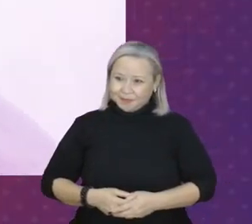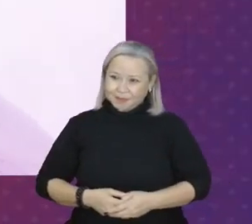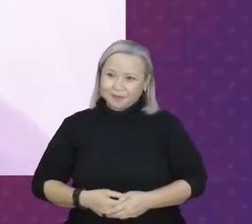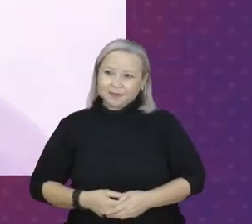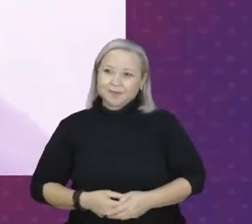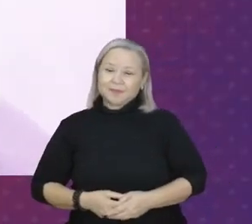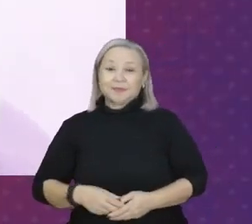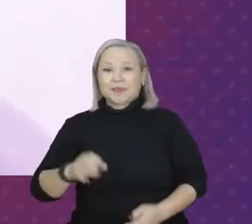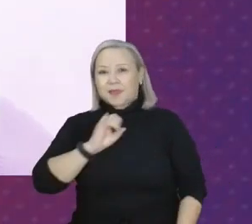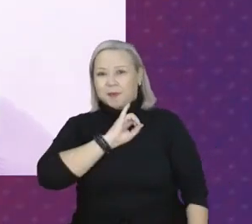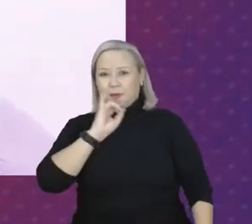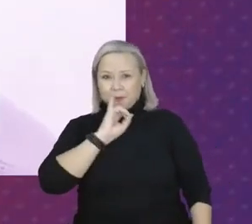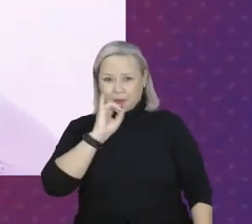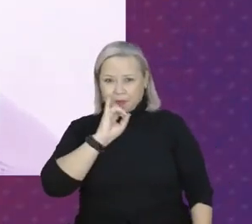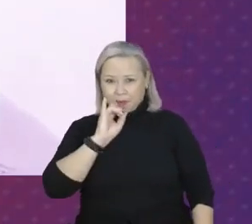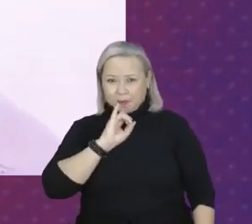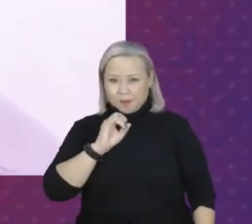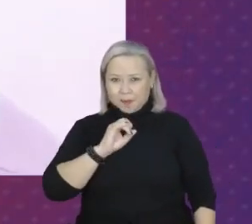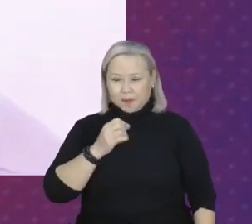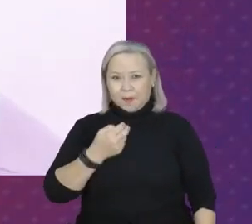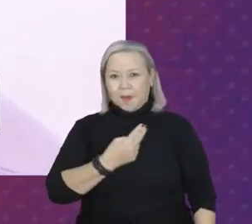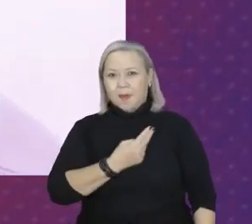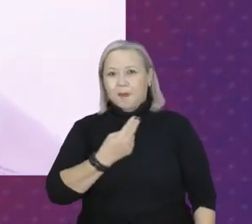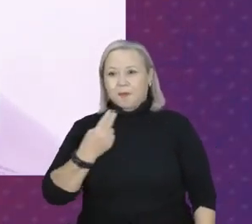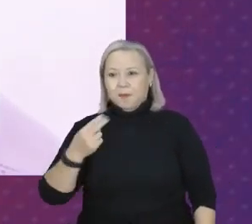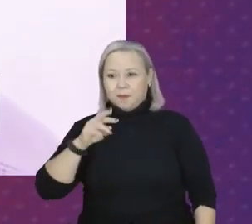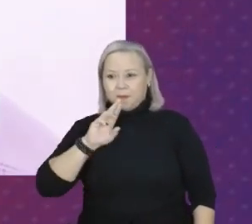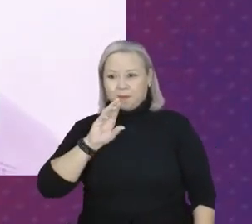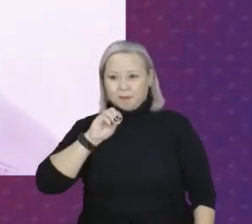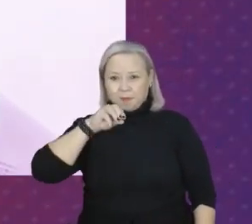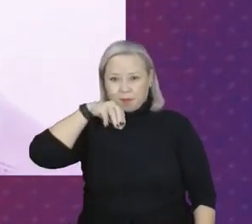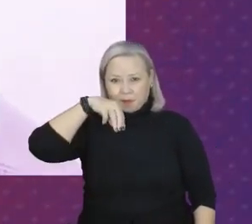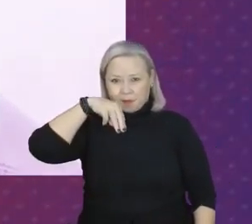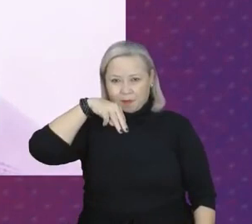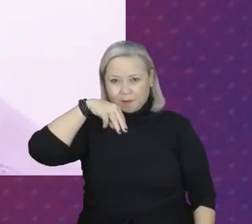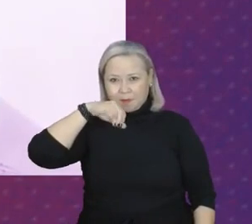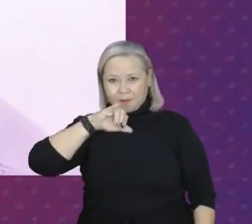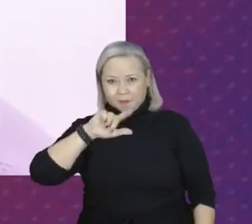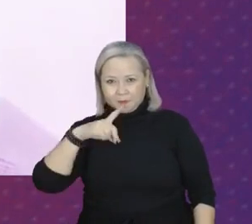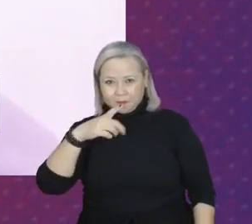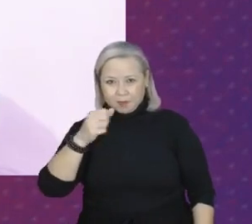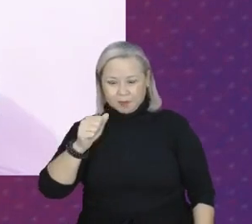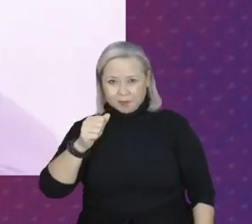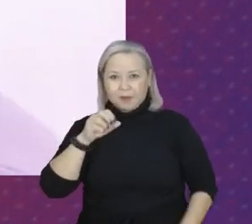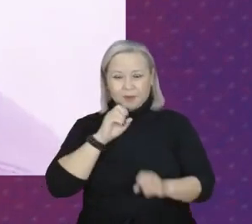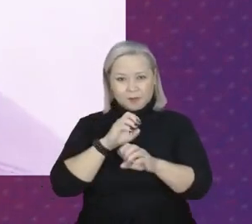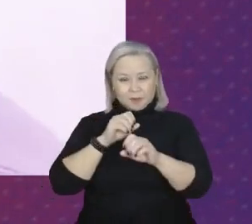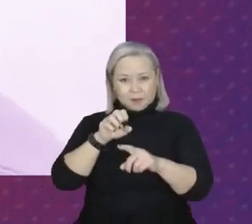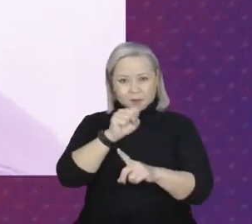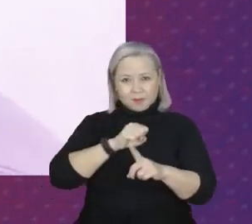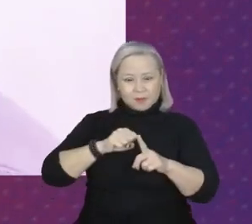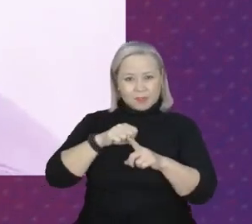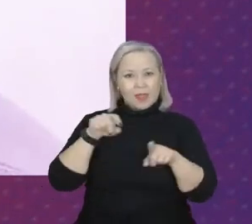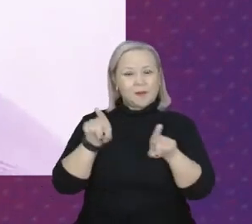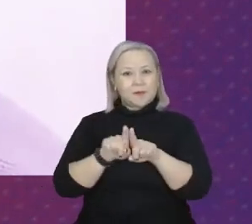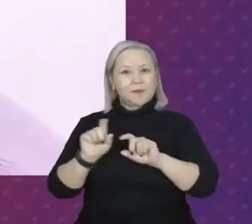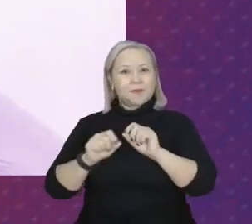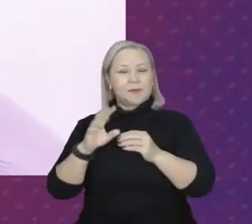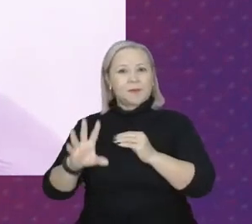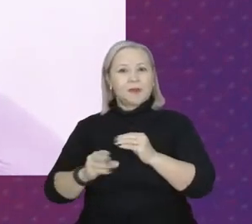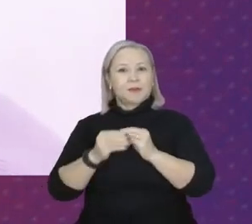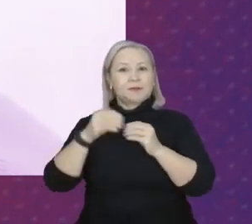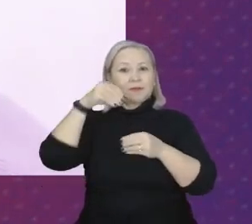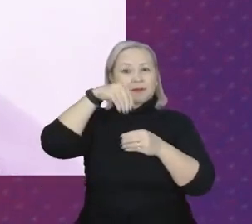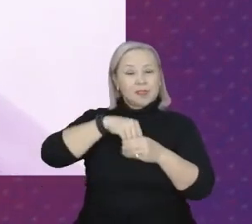Olá, eu me chamo Romilda Pizani, sou educadora social e também integro ao